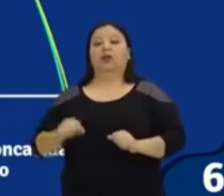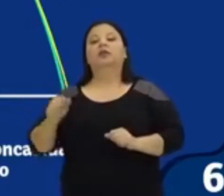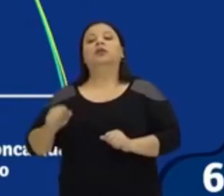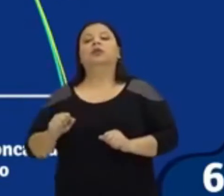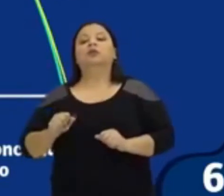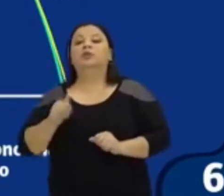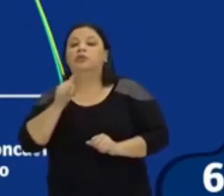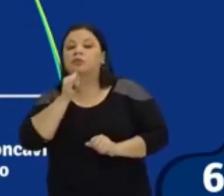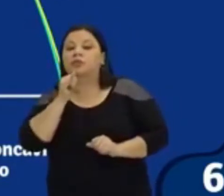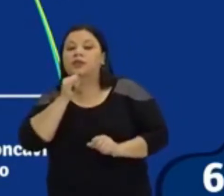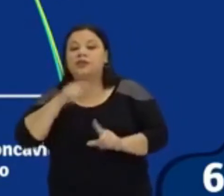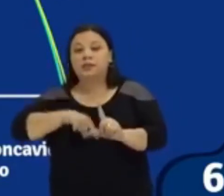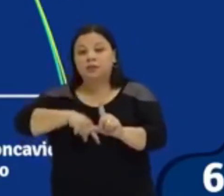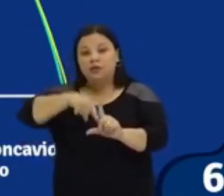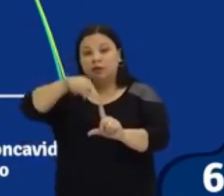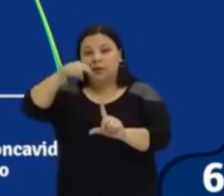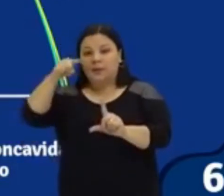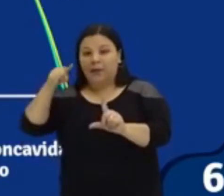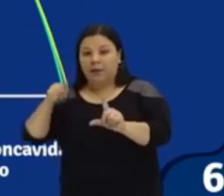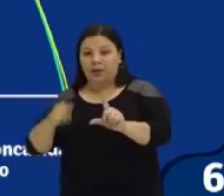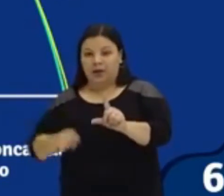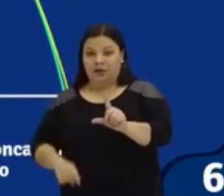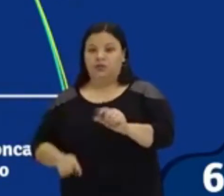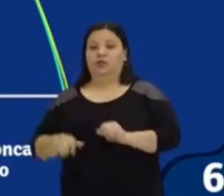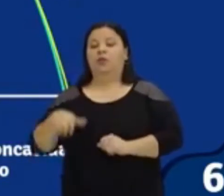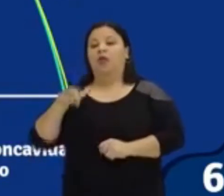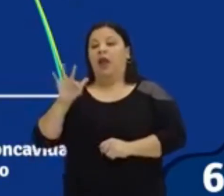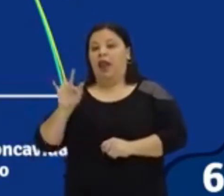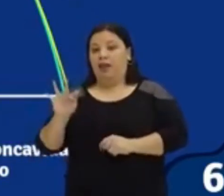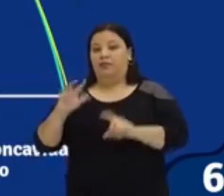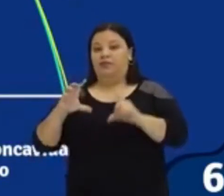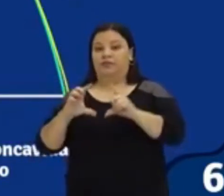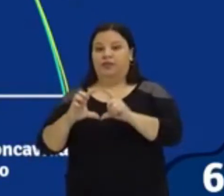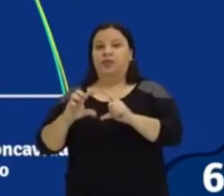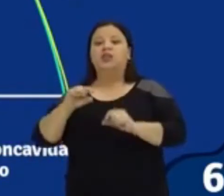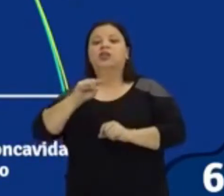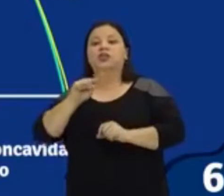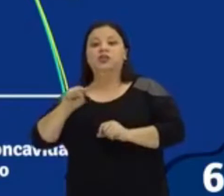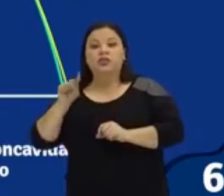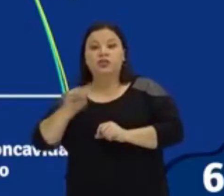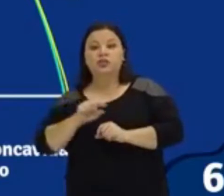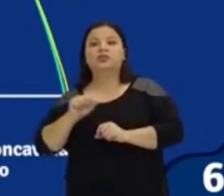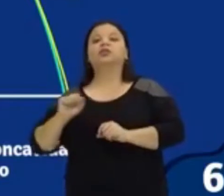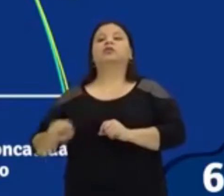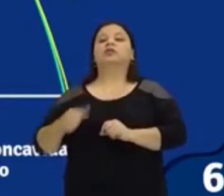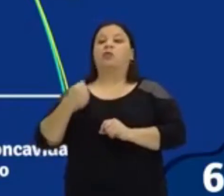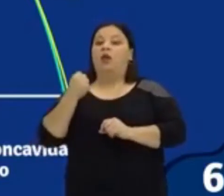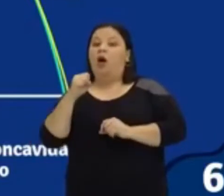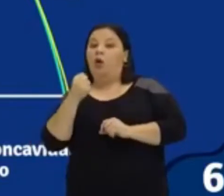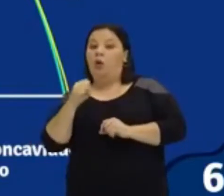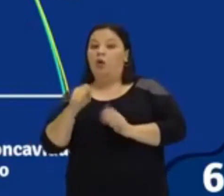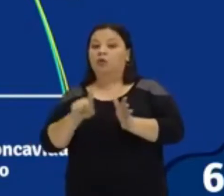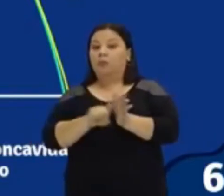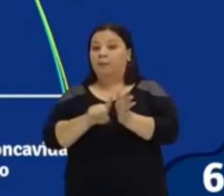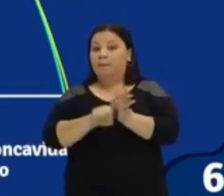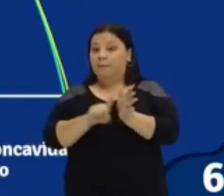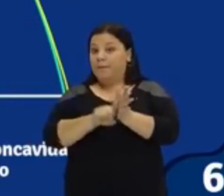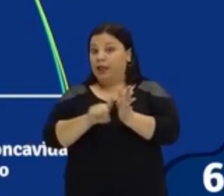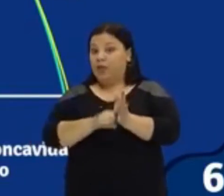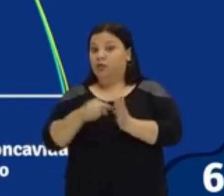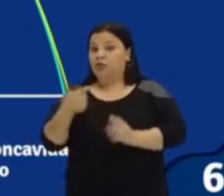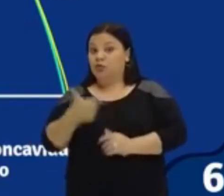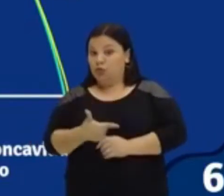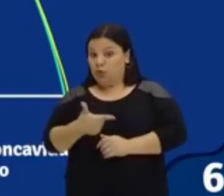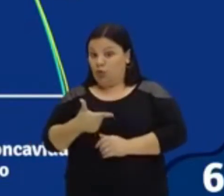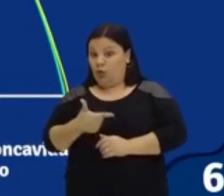assim, olha, f de x é igual a 8 menos 2x quadrado, olha aqui, uma função do segundo